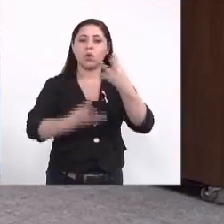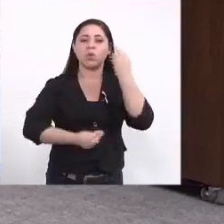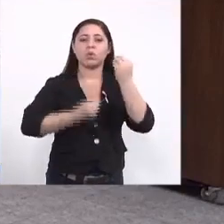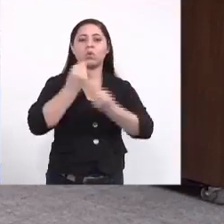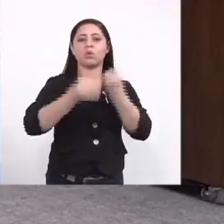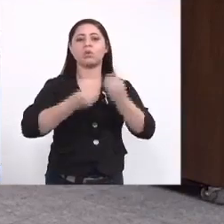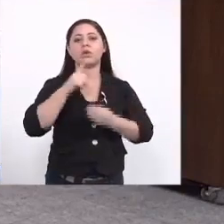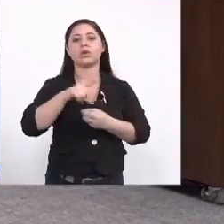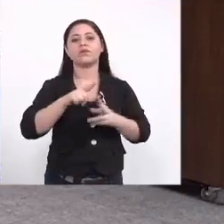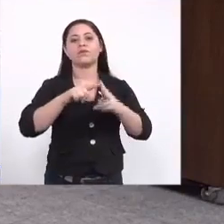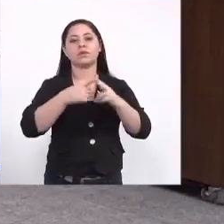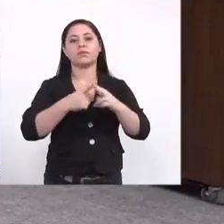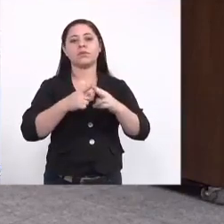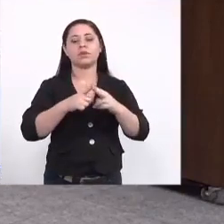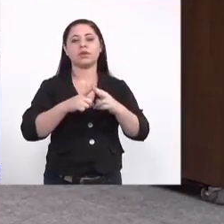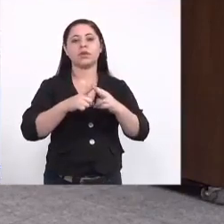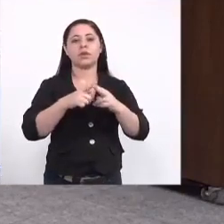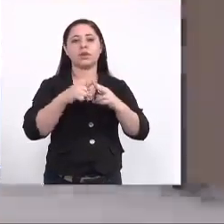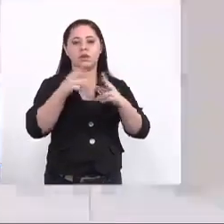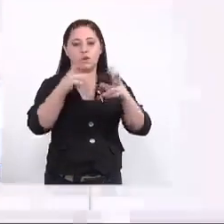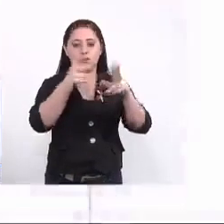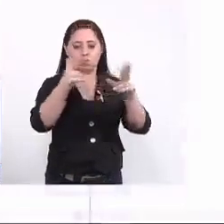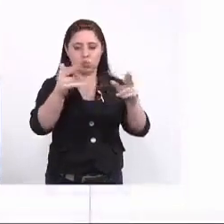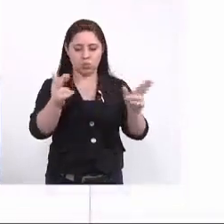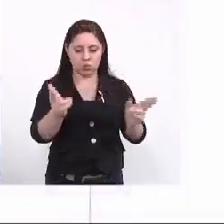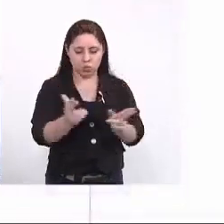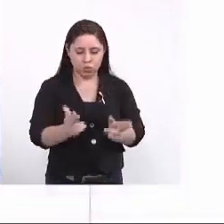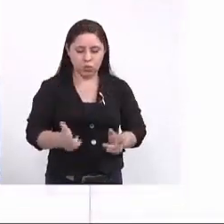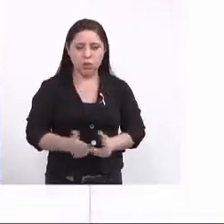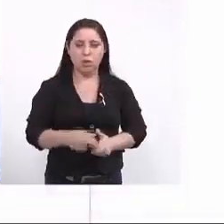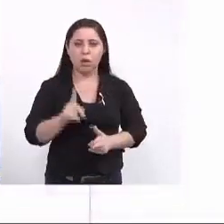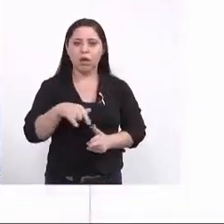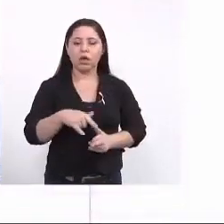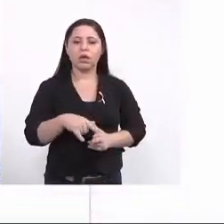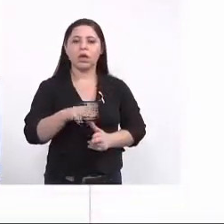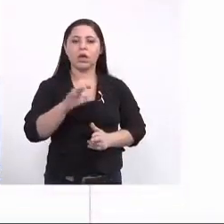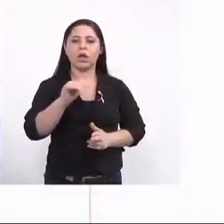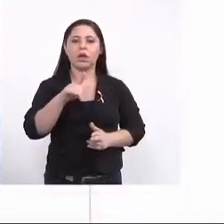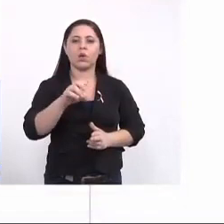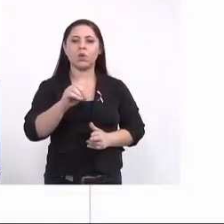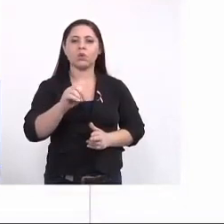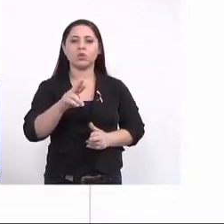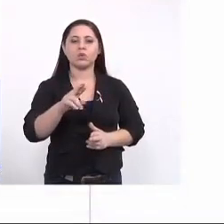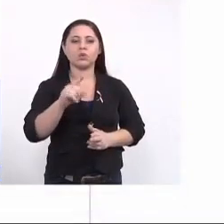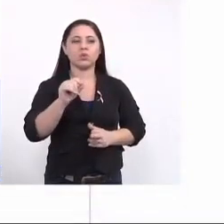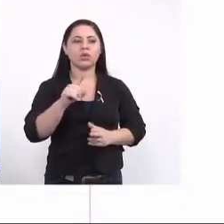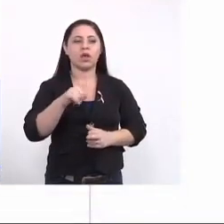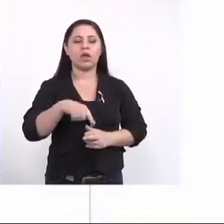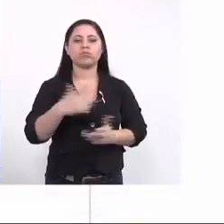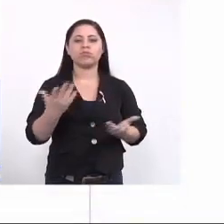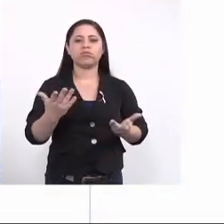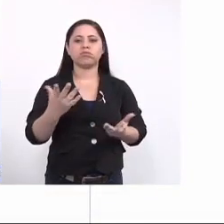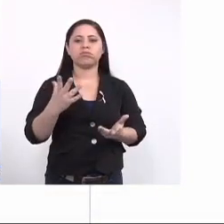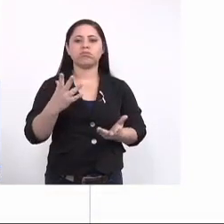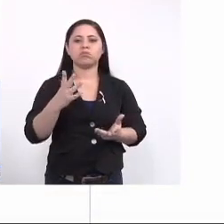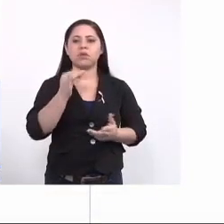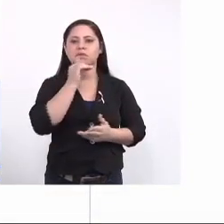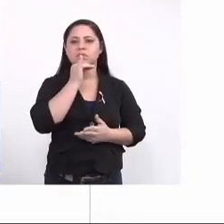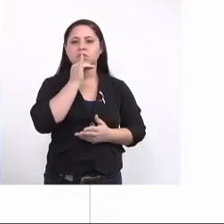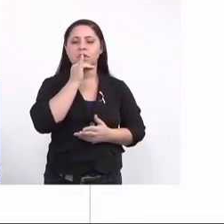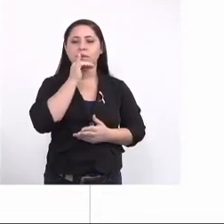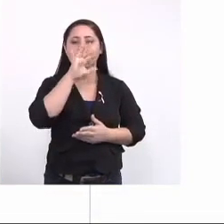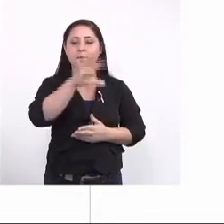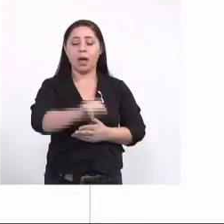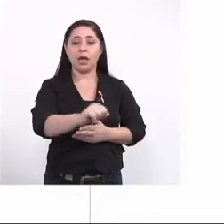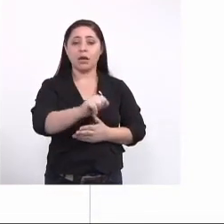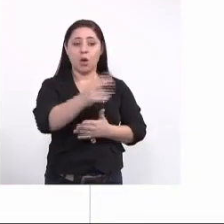e essa ferramenta basicamente são os mapas de calor a ideia seria pegar um mapa da